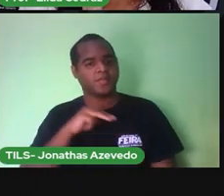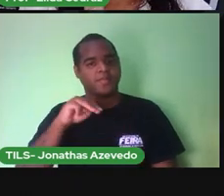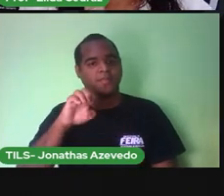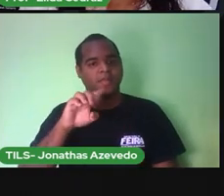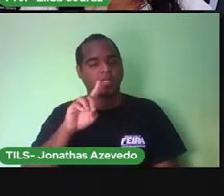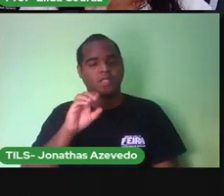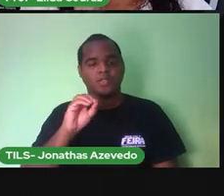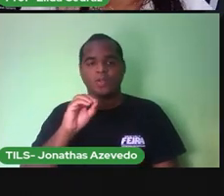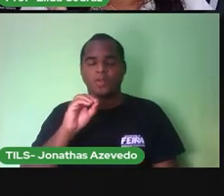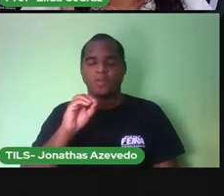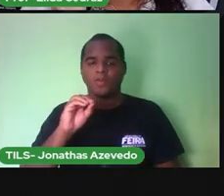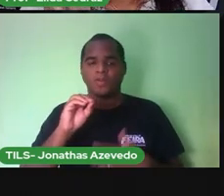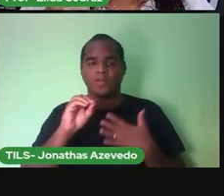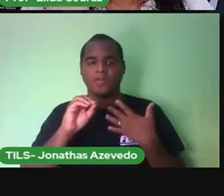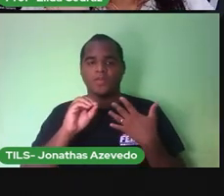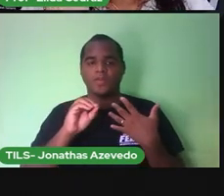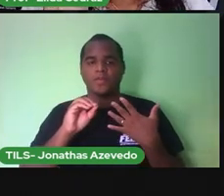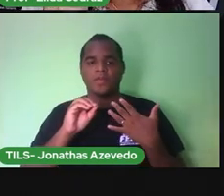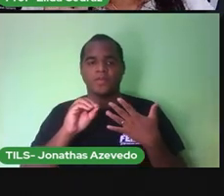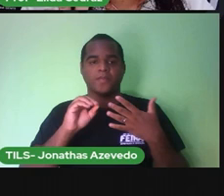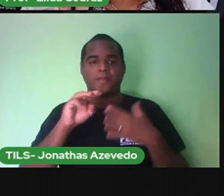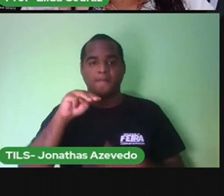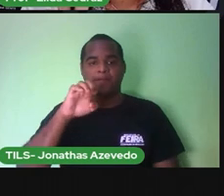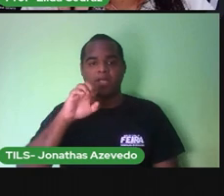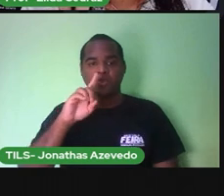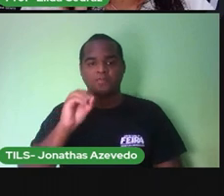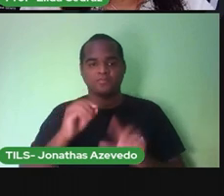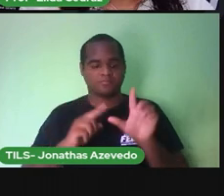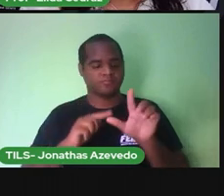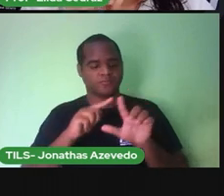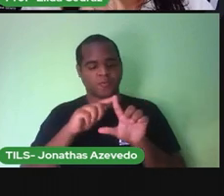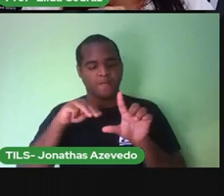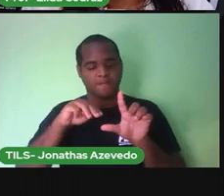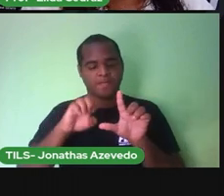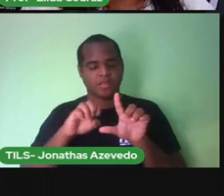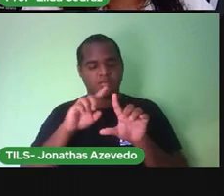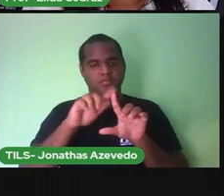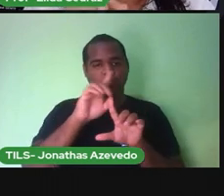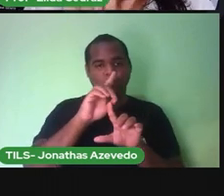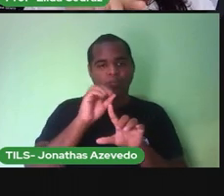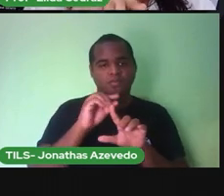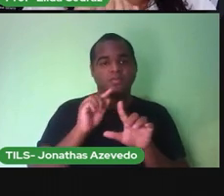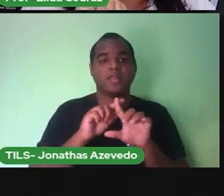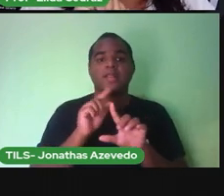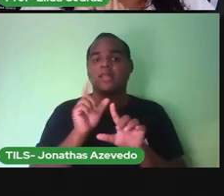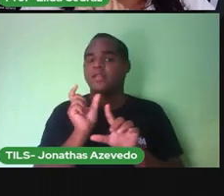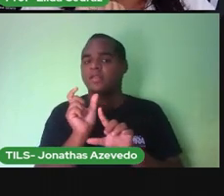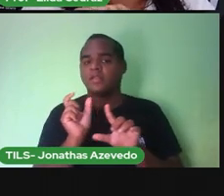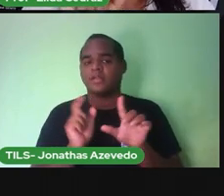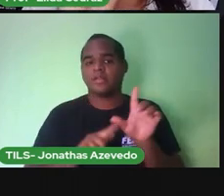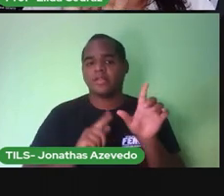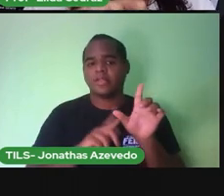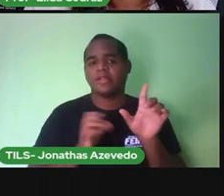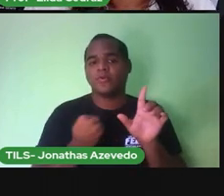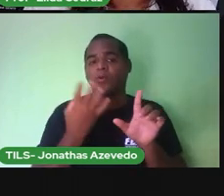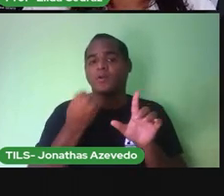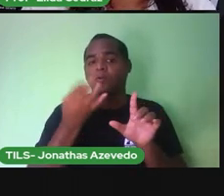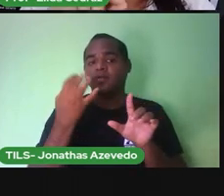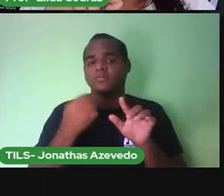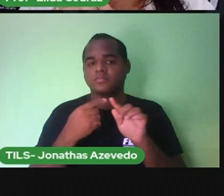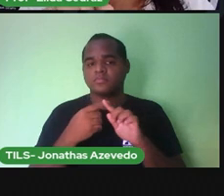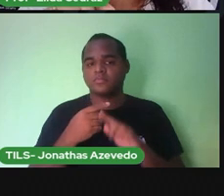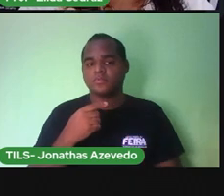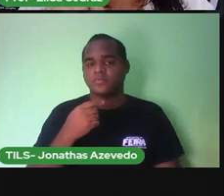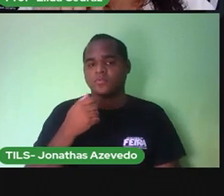-do. Duas sílabas também. E quantas letrinhas? Conta aí de novo. Um,